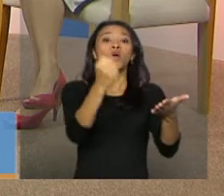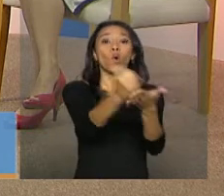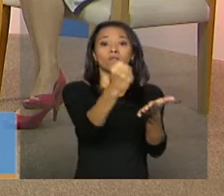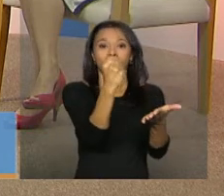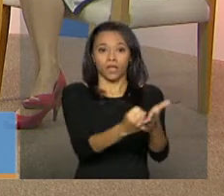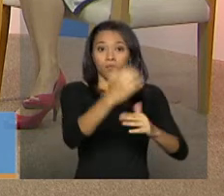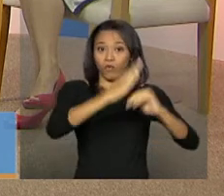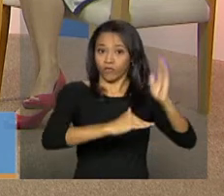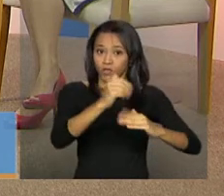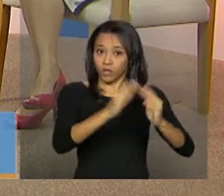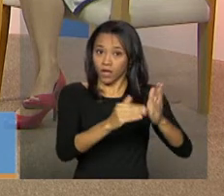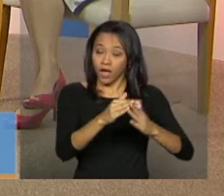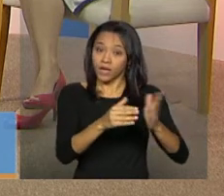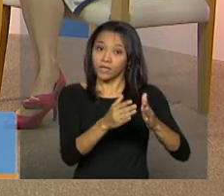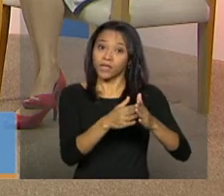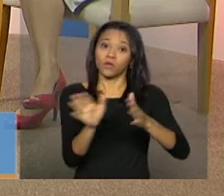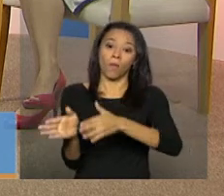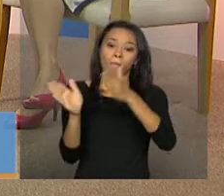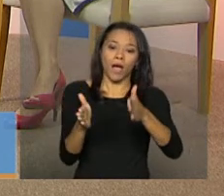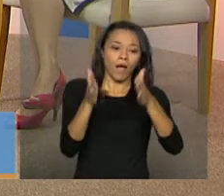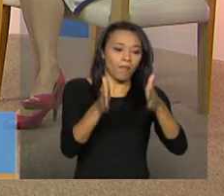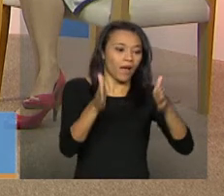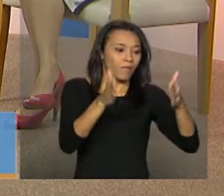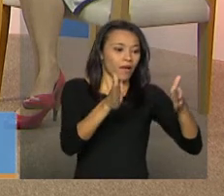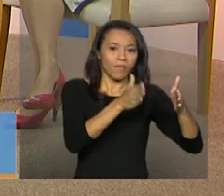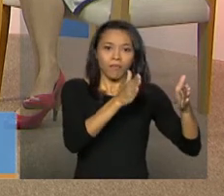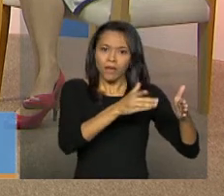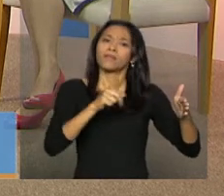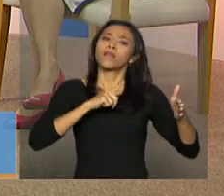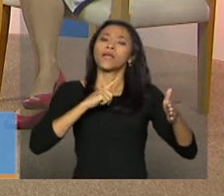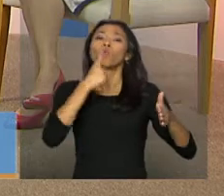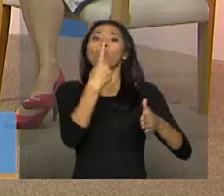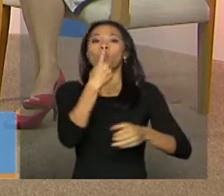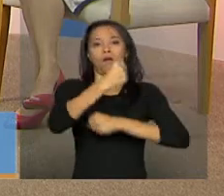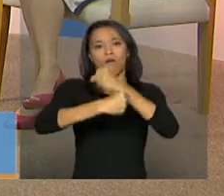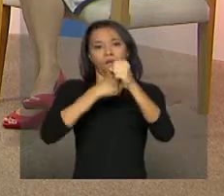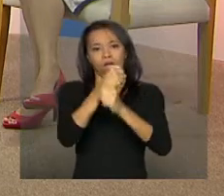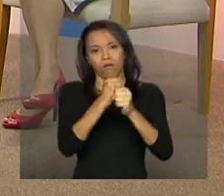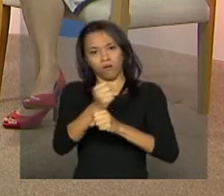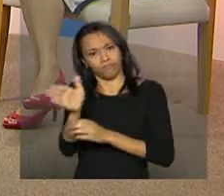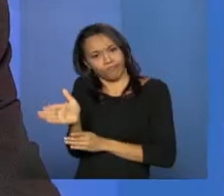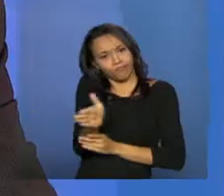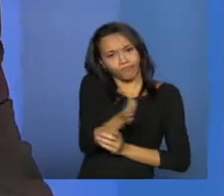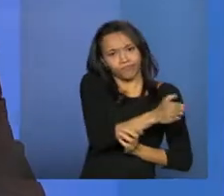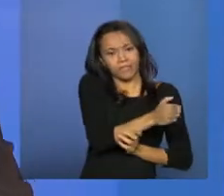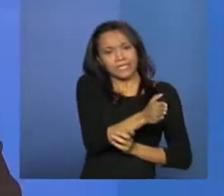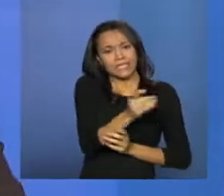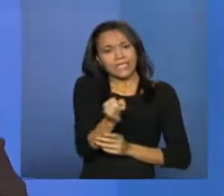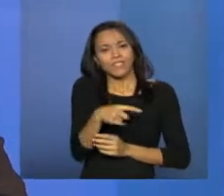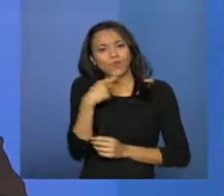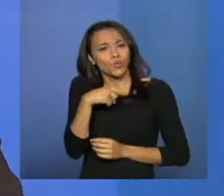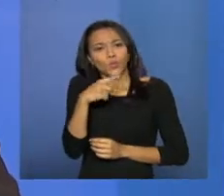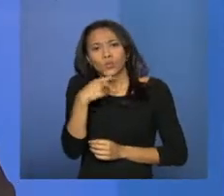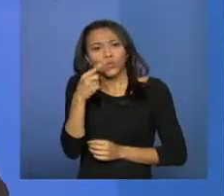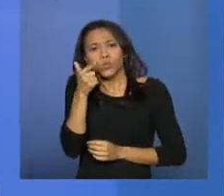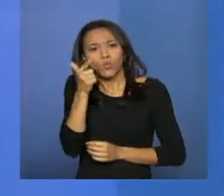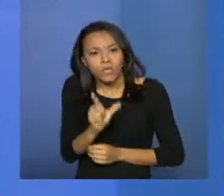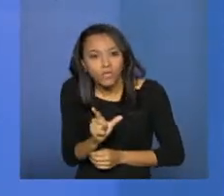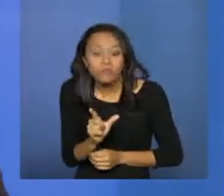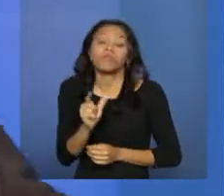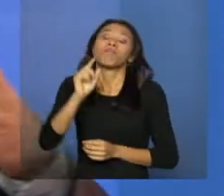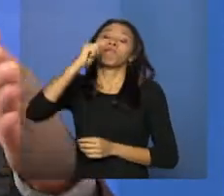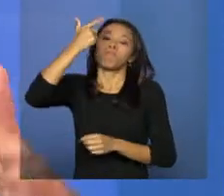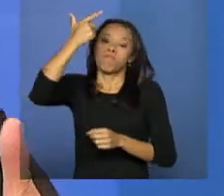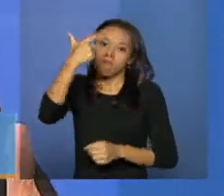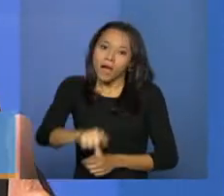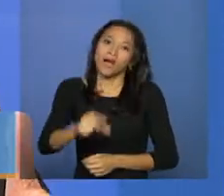contratação pode ser para o processo seletivo, simplificado, e ele pode ainda ser prorrogado por mais um, pelo igual período. Então, o